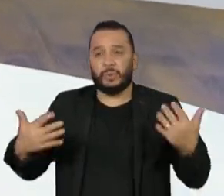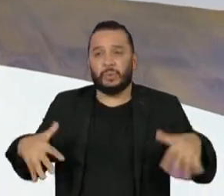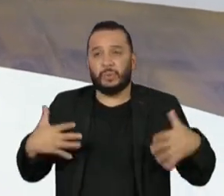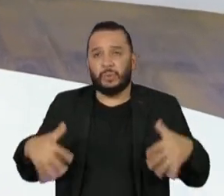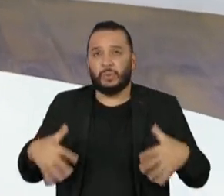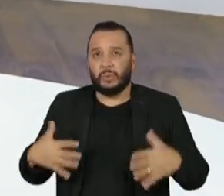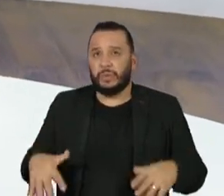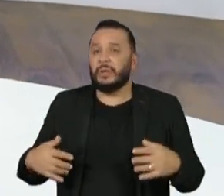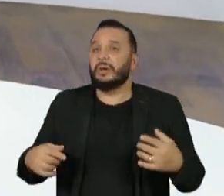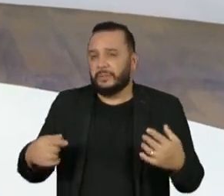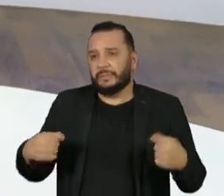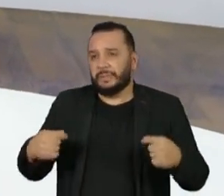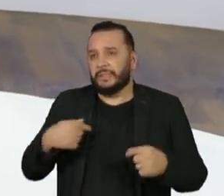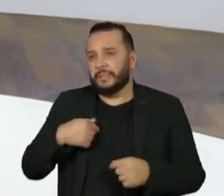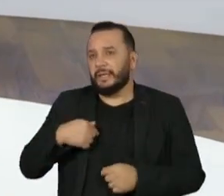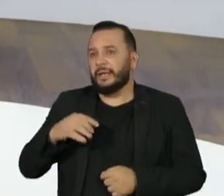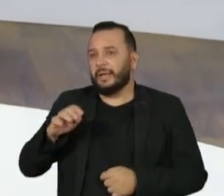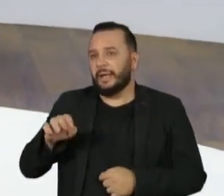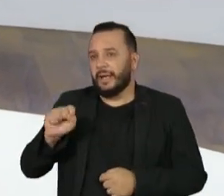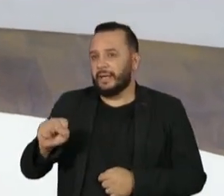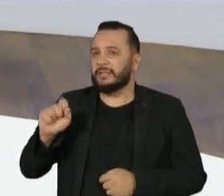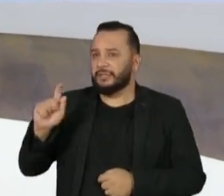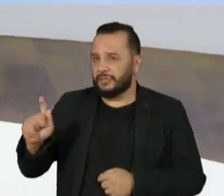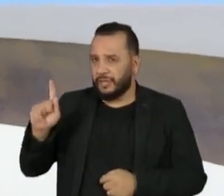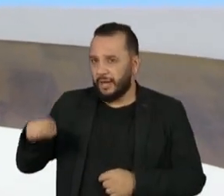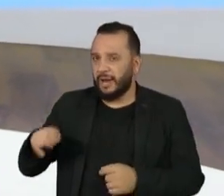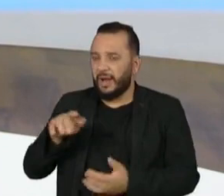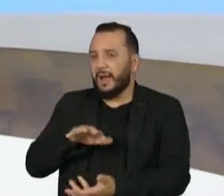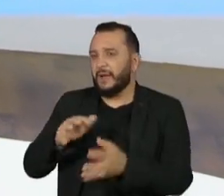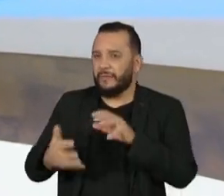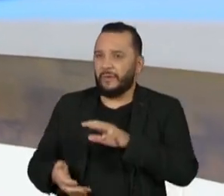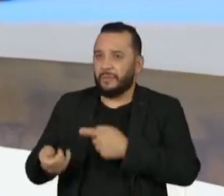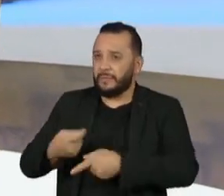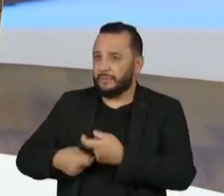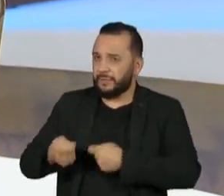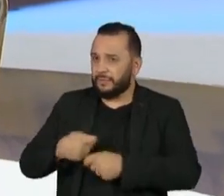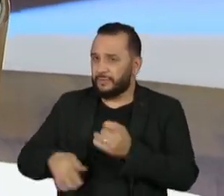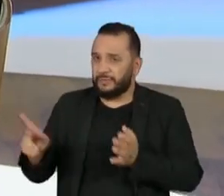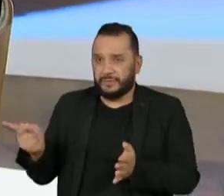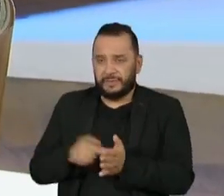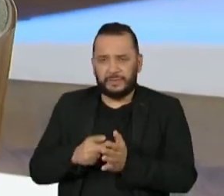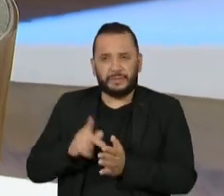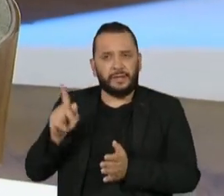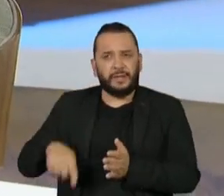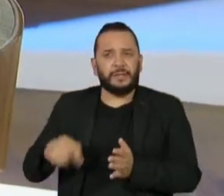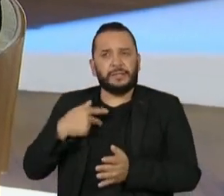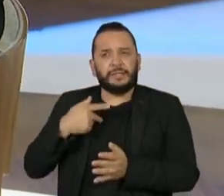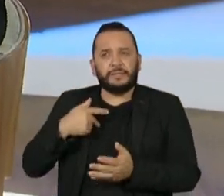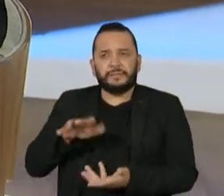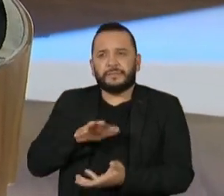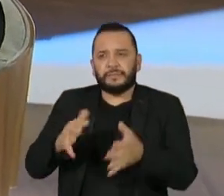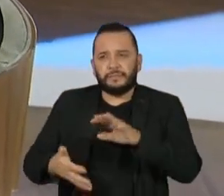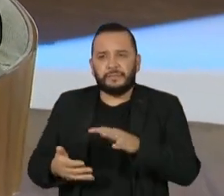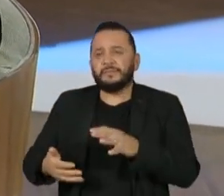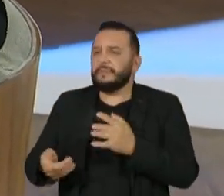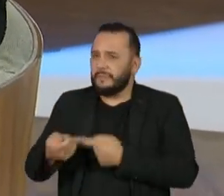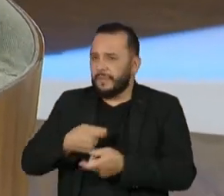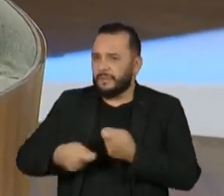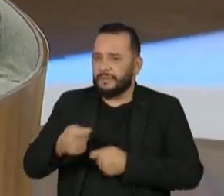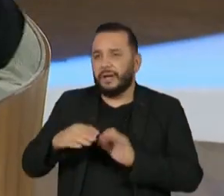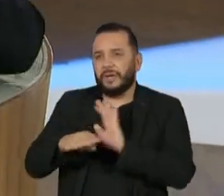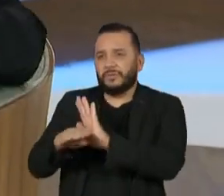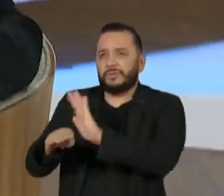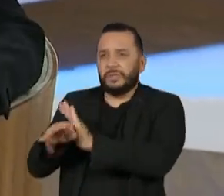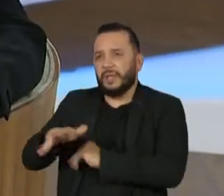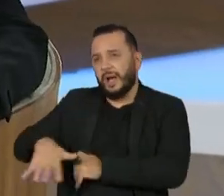ESG para dentro da máquina pública é a verdadeira reforma administrativa que se pode fazer. É uma reforma administrativa a favor do serviço